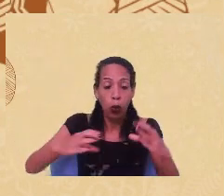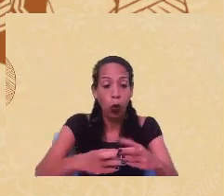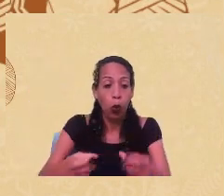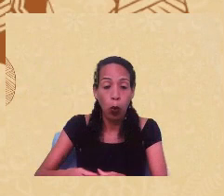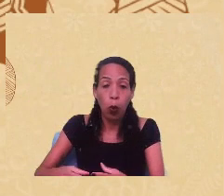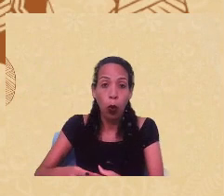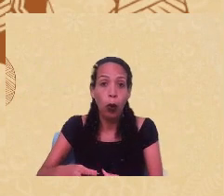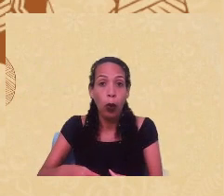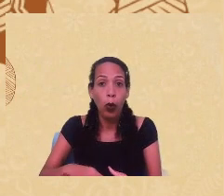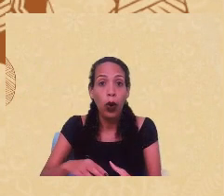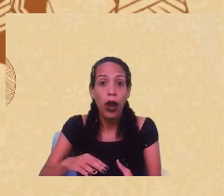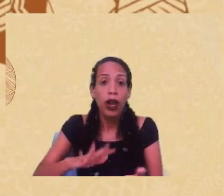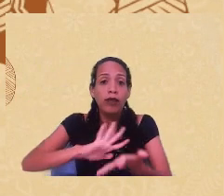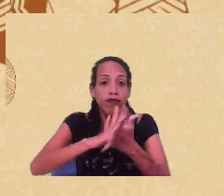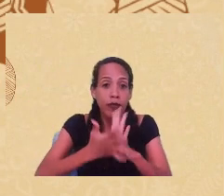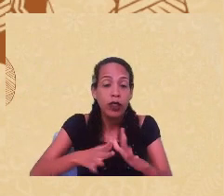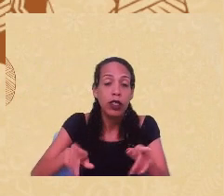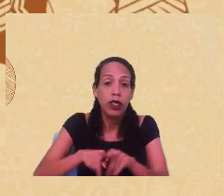etnias. Então,